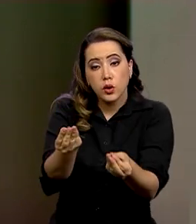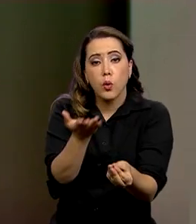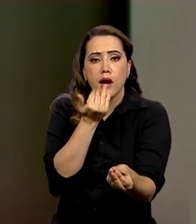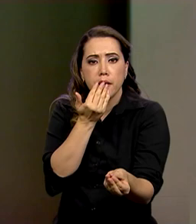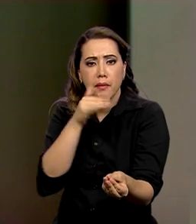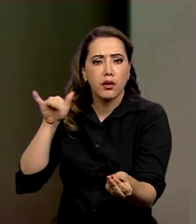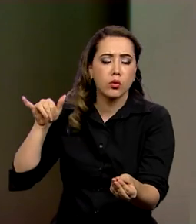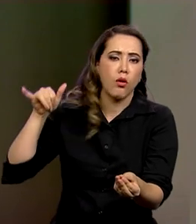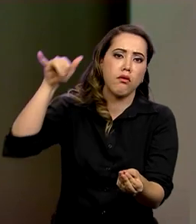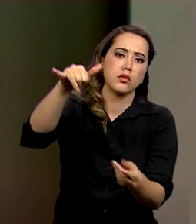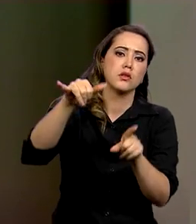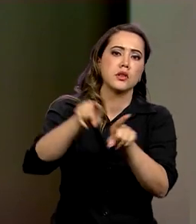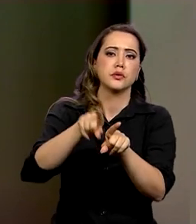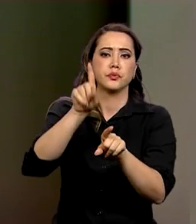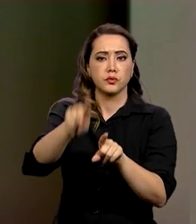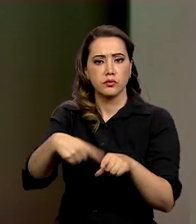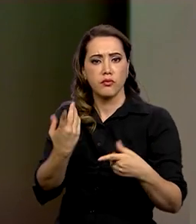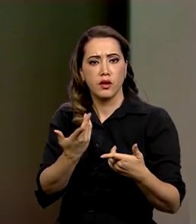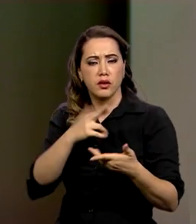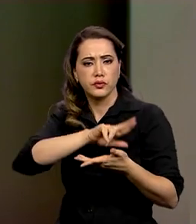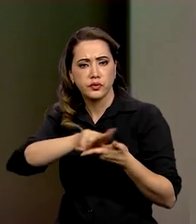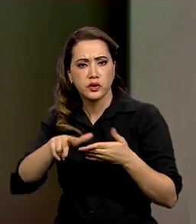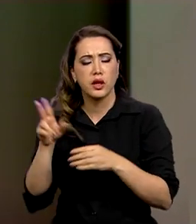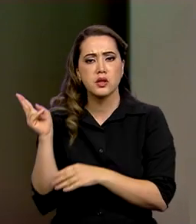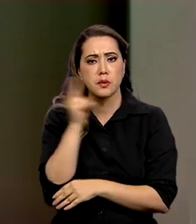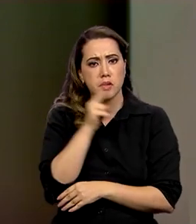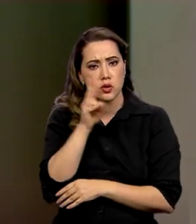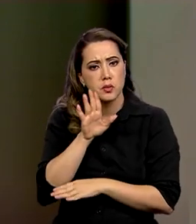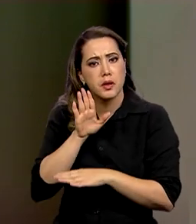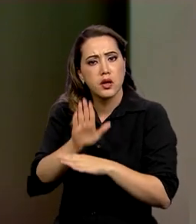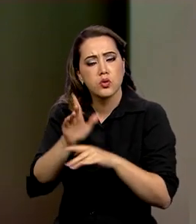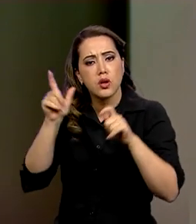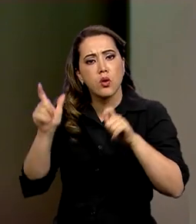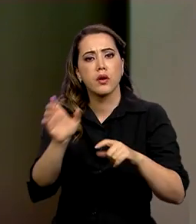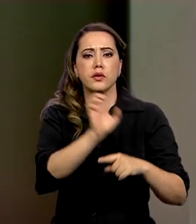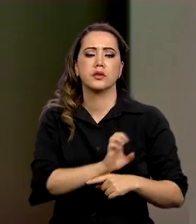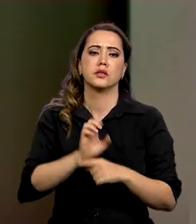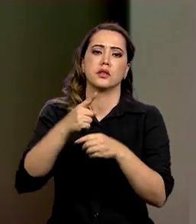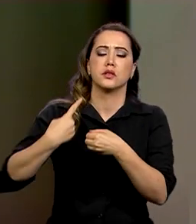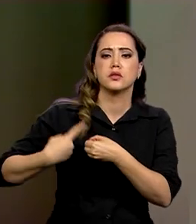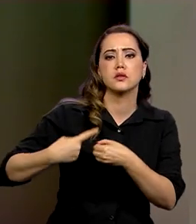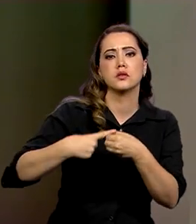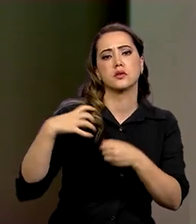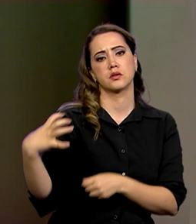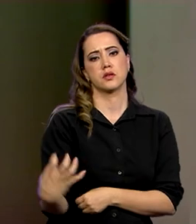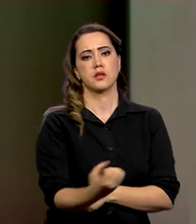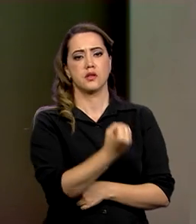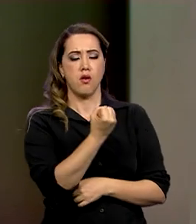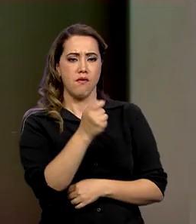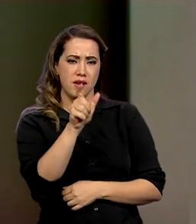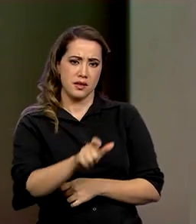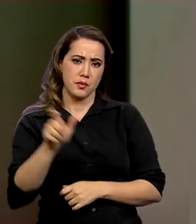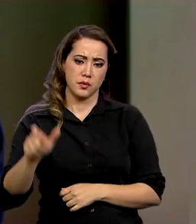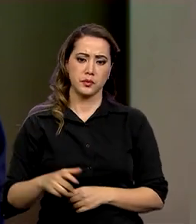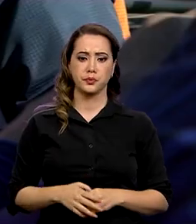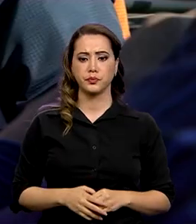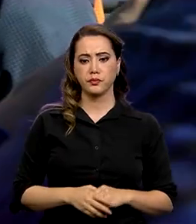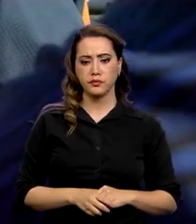aeronaves e recursos emergenciais para auxiliar os estados e os municípios no resgate e ajuda às vítimas.